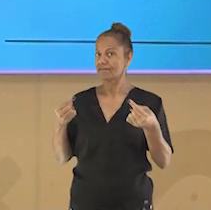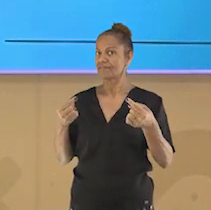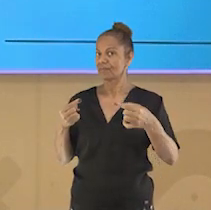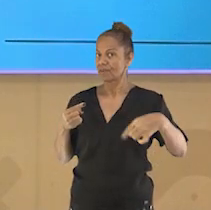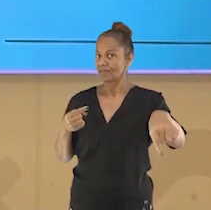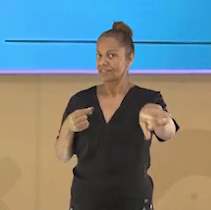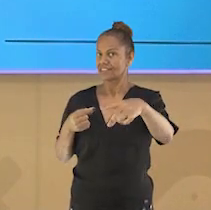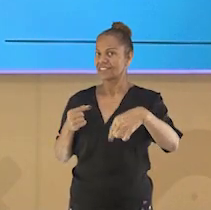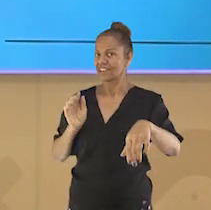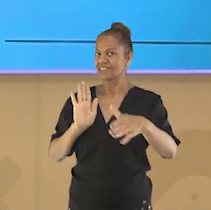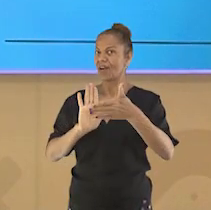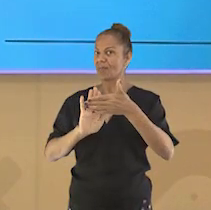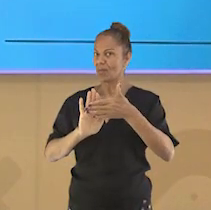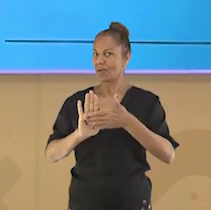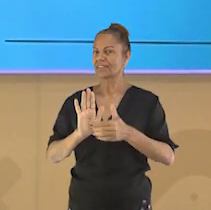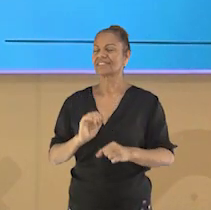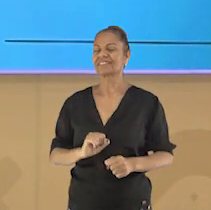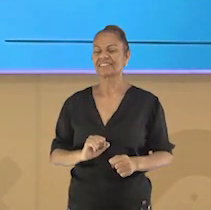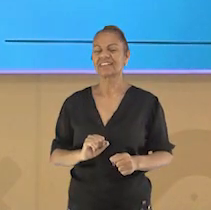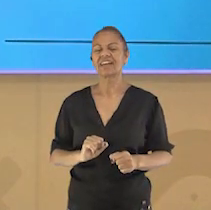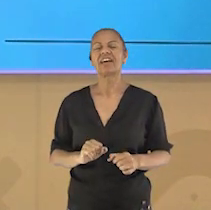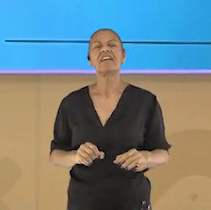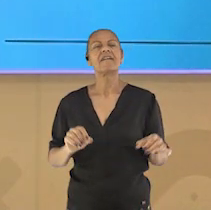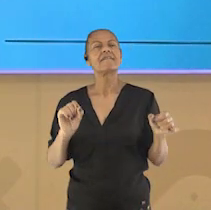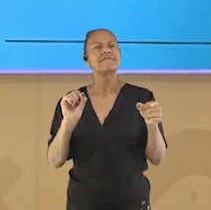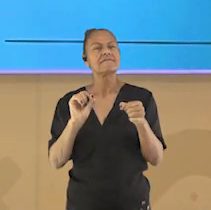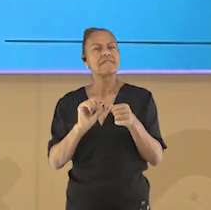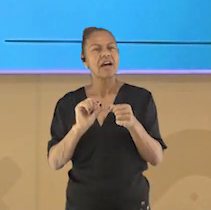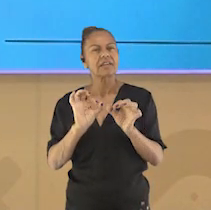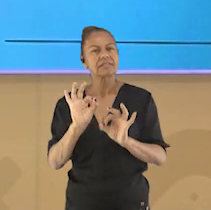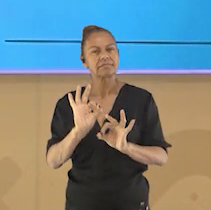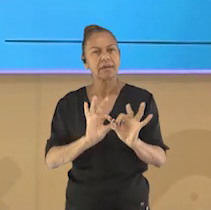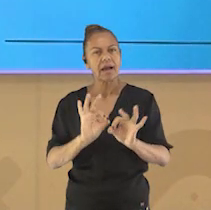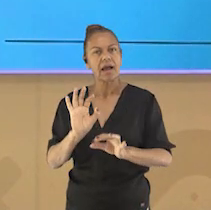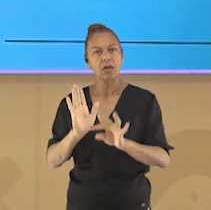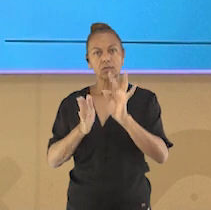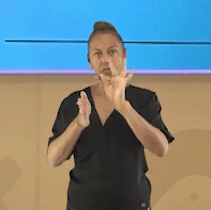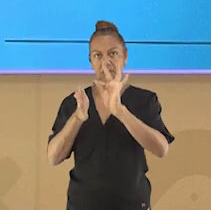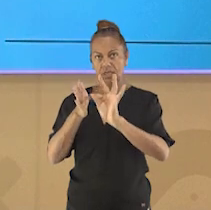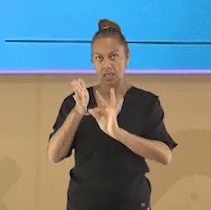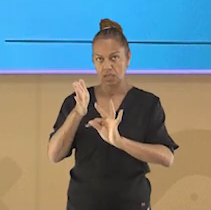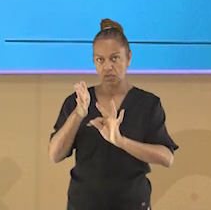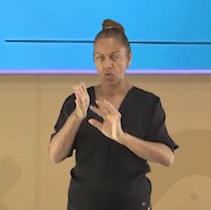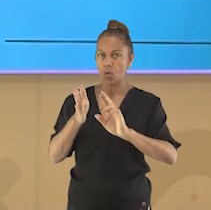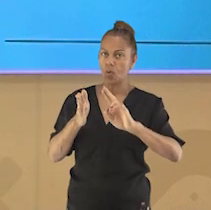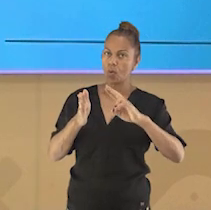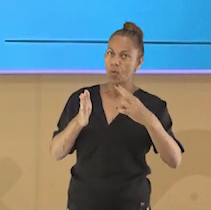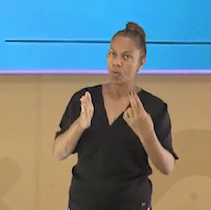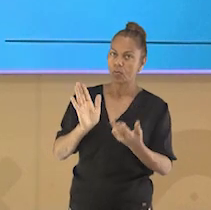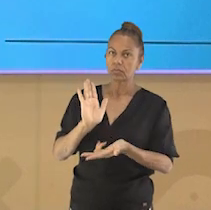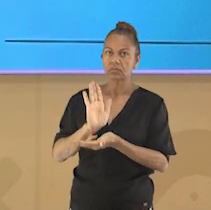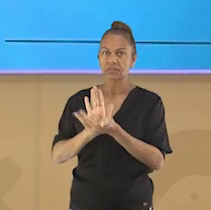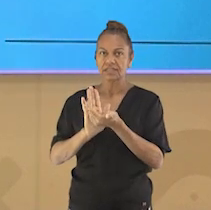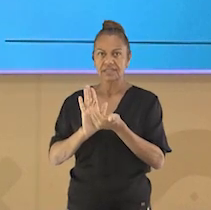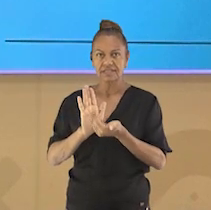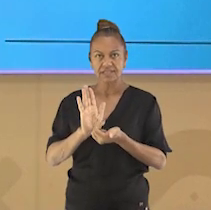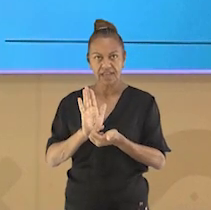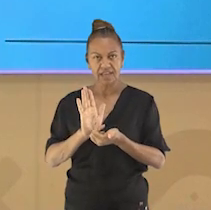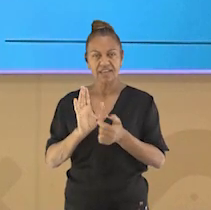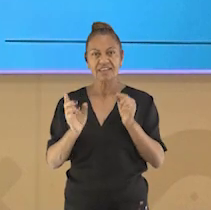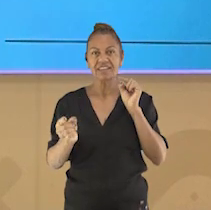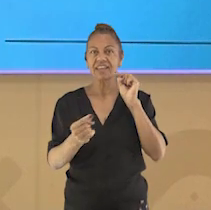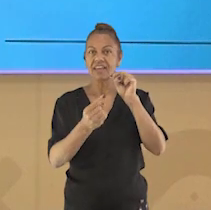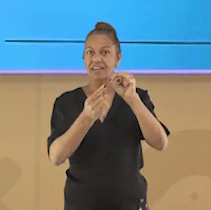Olha que legal! Faça um texto ou um desenho sobre o tema estudado nesta aula